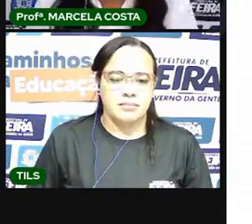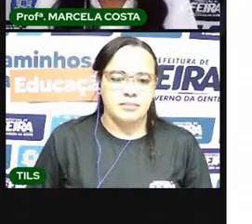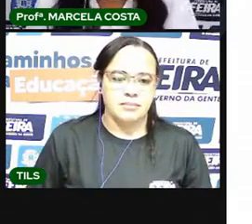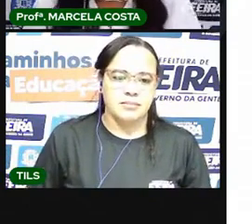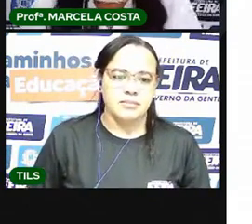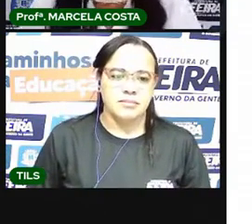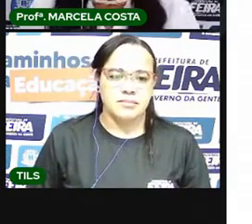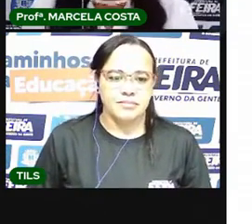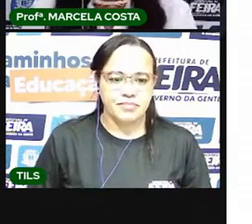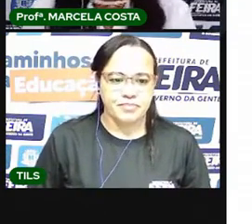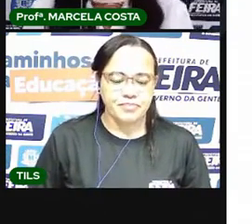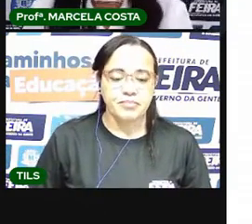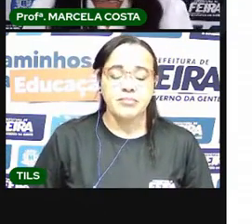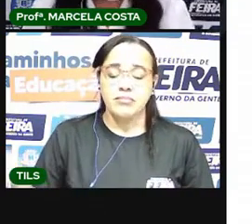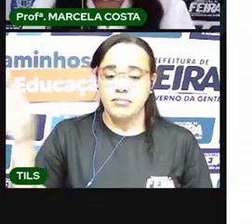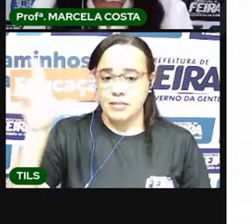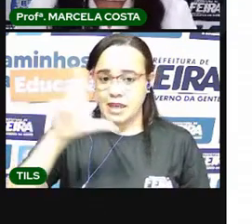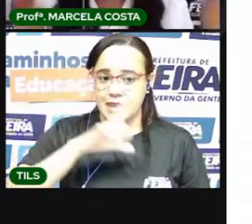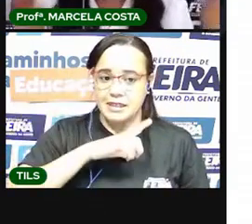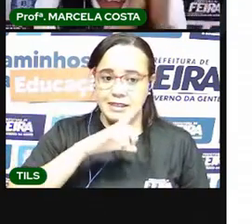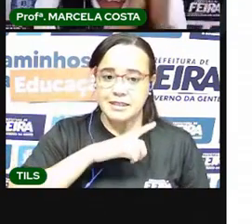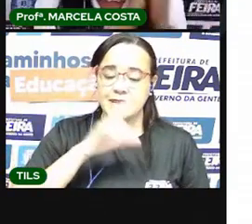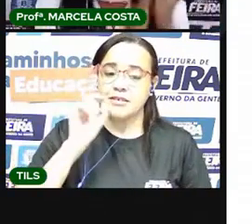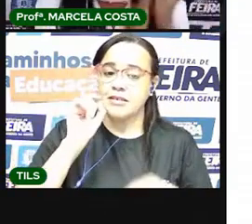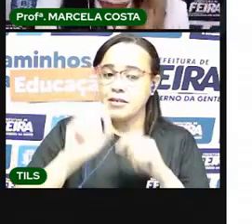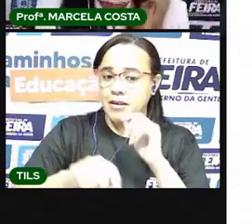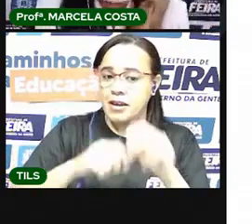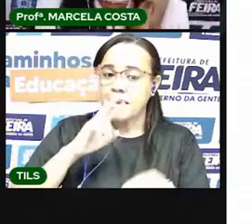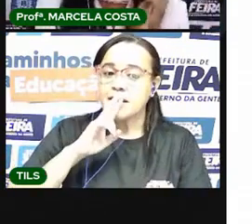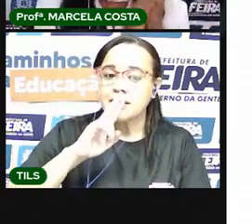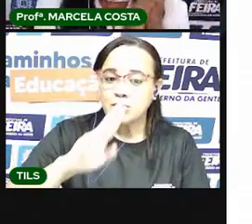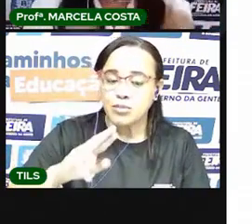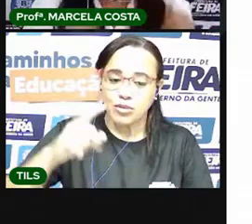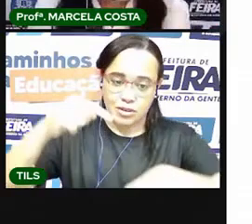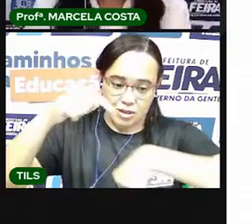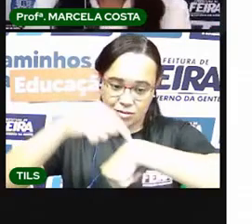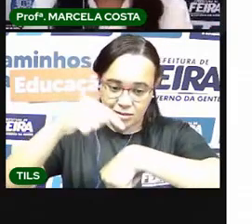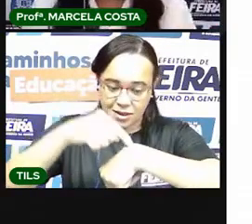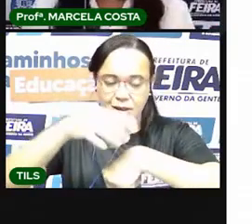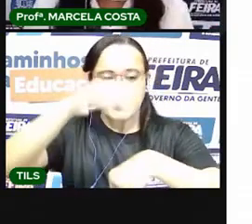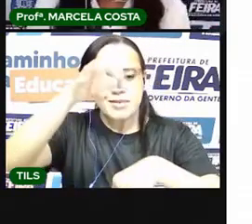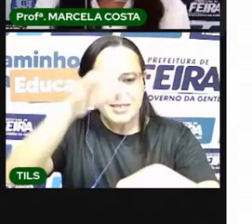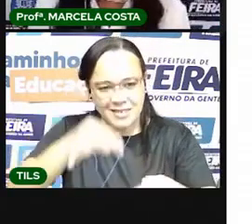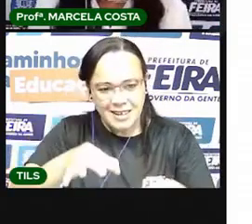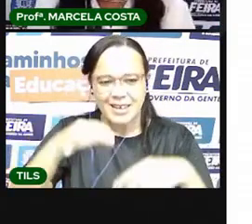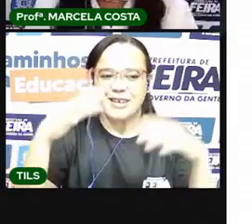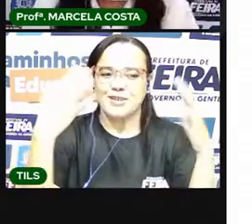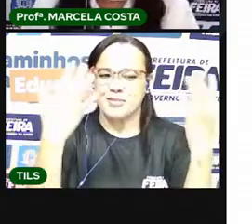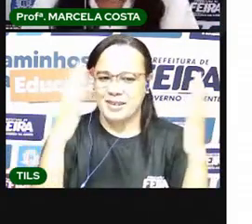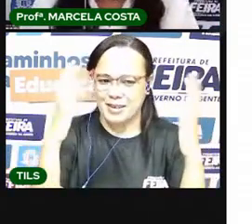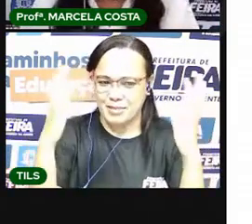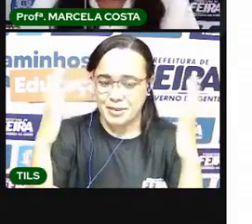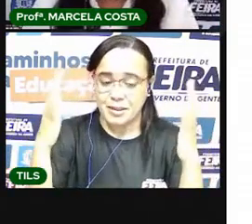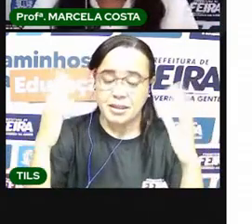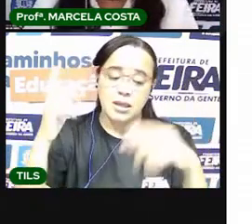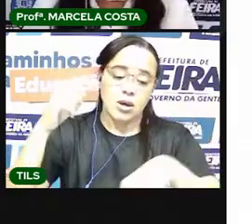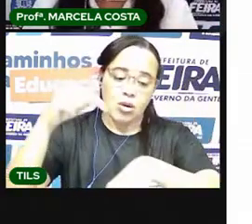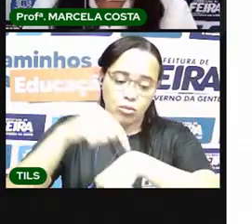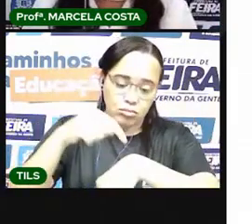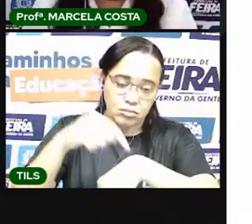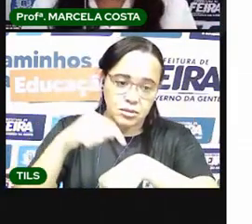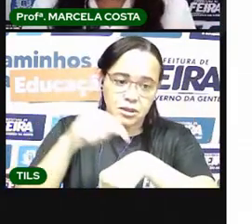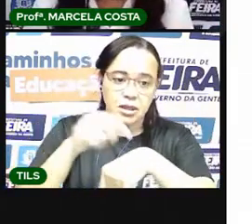Quem disse tempo, acertou. Muito bem. O tempo é uma ferramenta